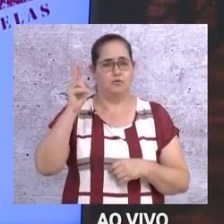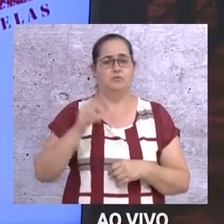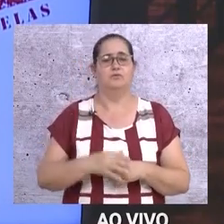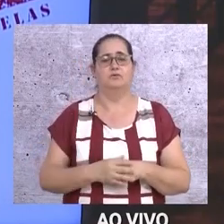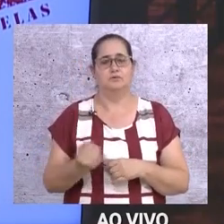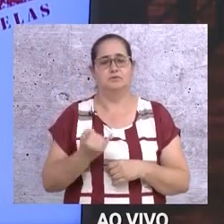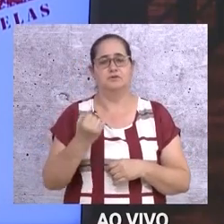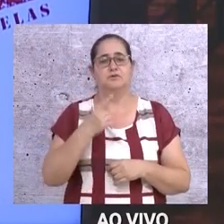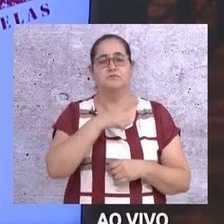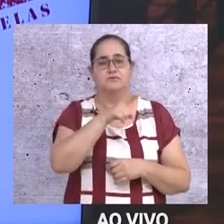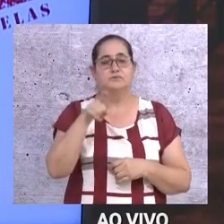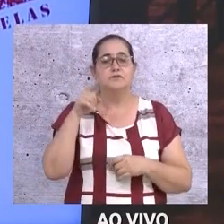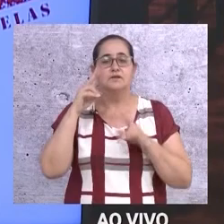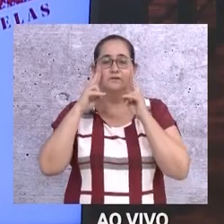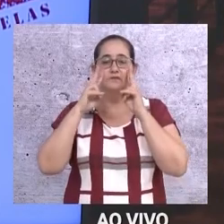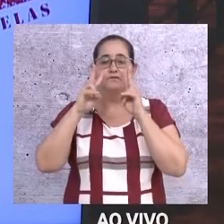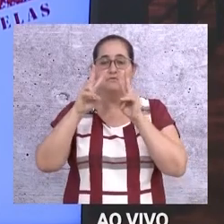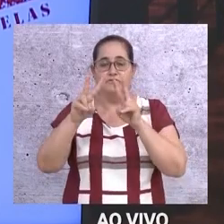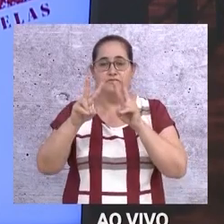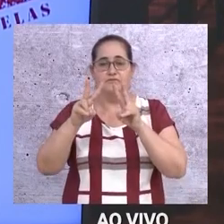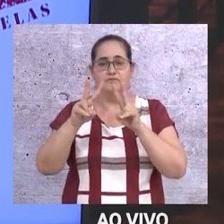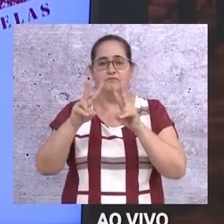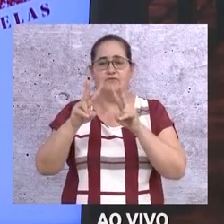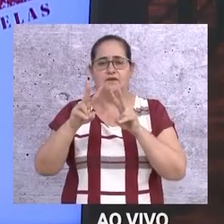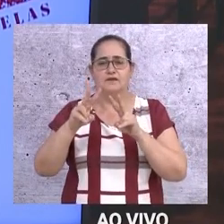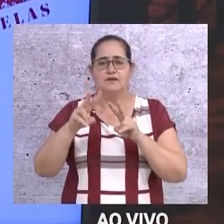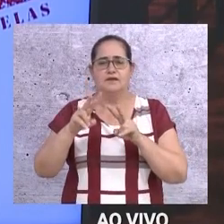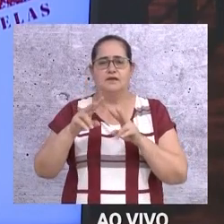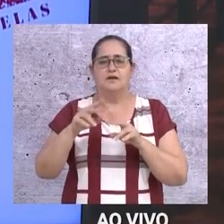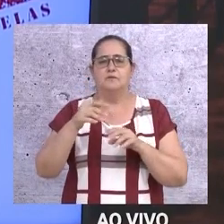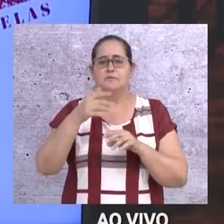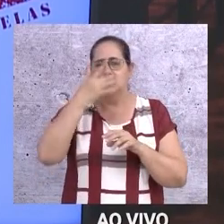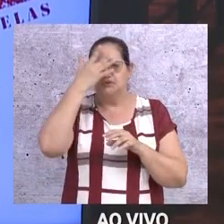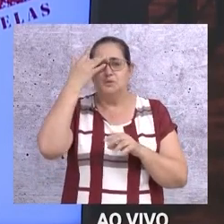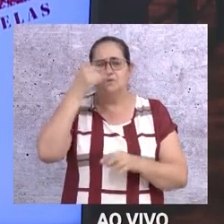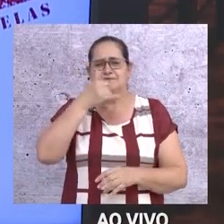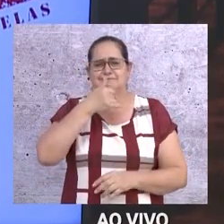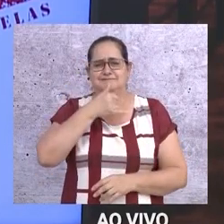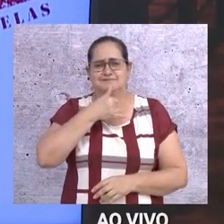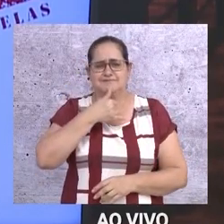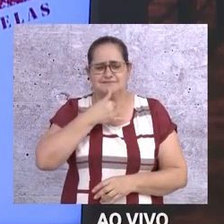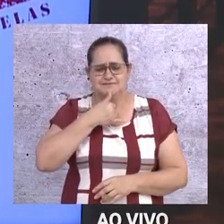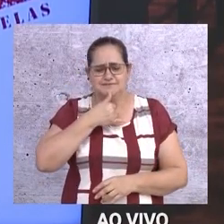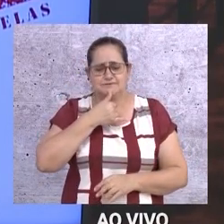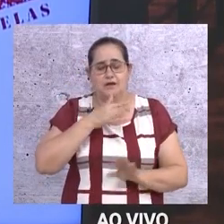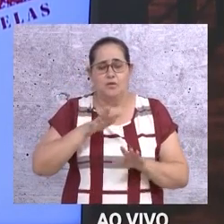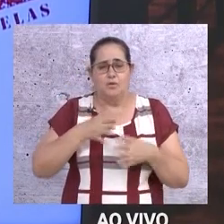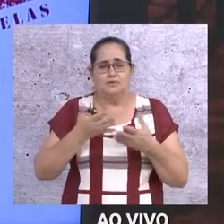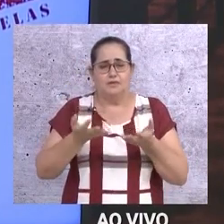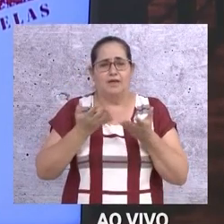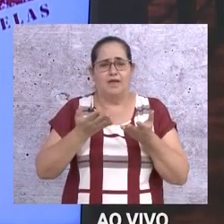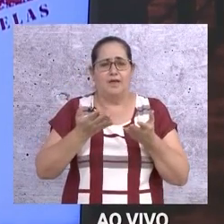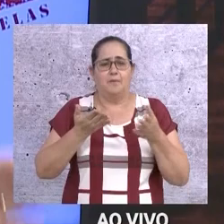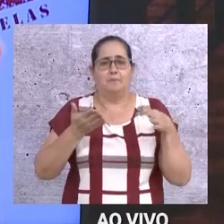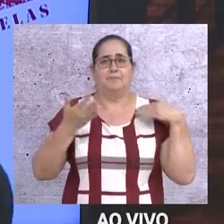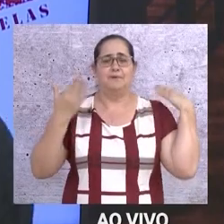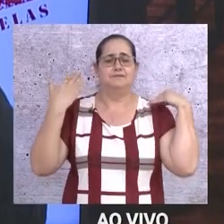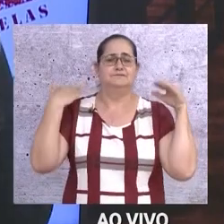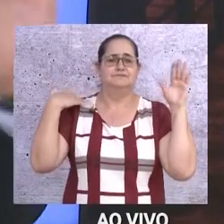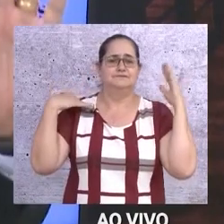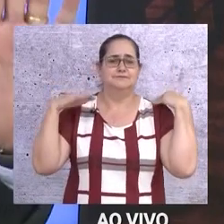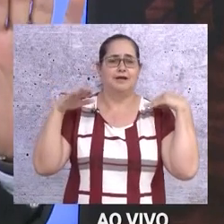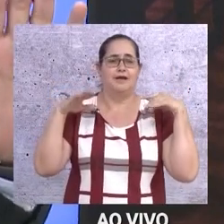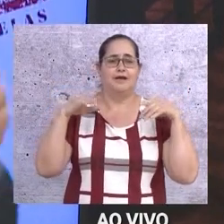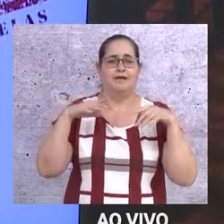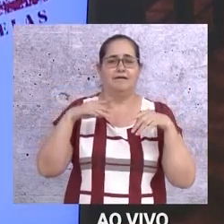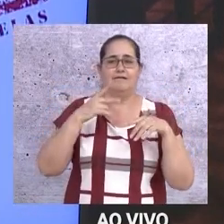assistirem. Vocês vão ver a tristeza de algumas pessoas, às vezes, quando quer se divertir, passear, e toma